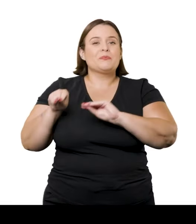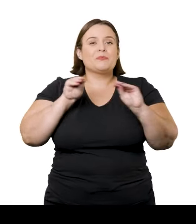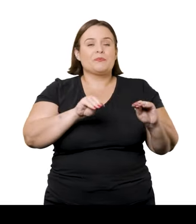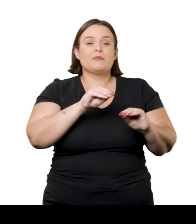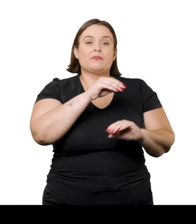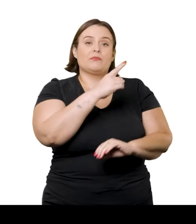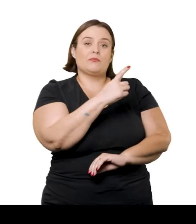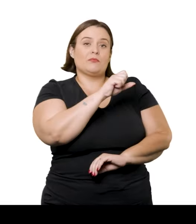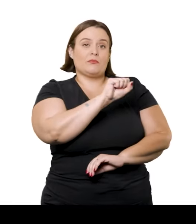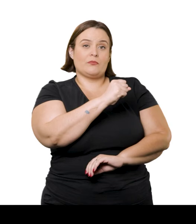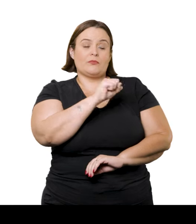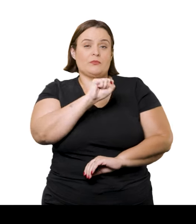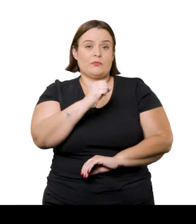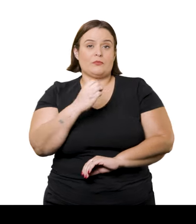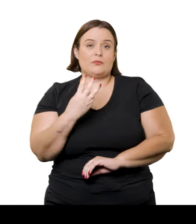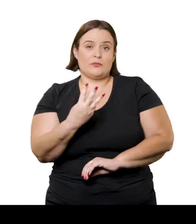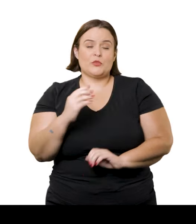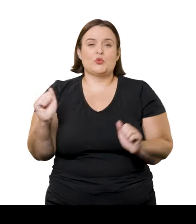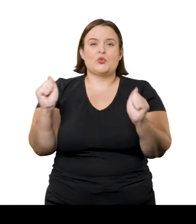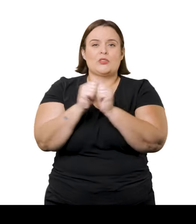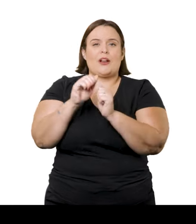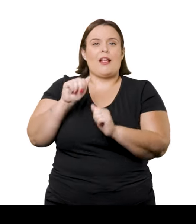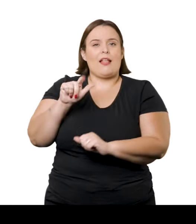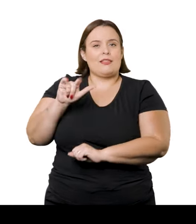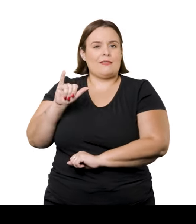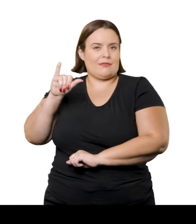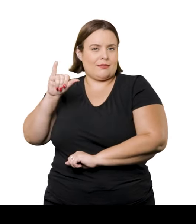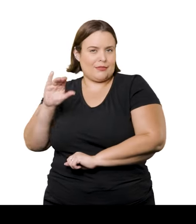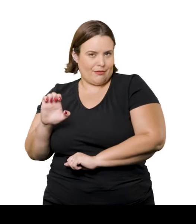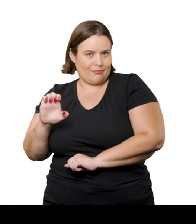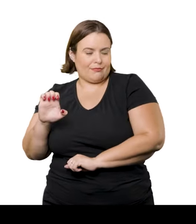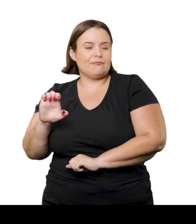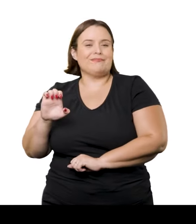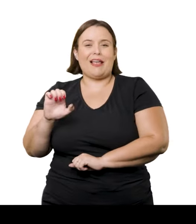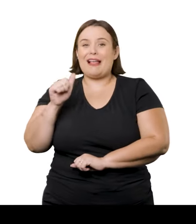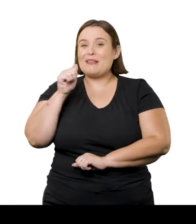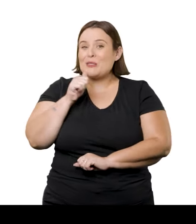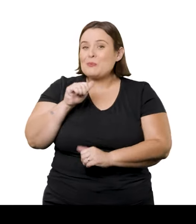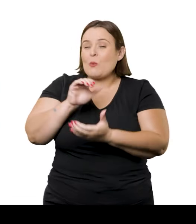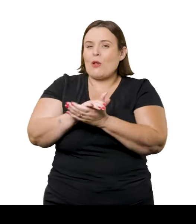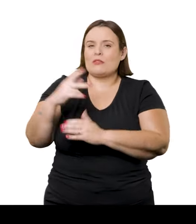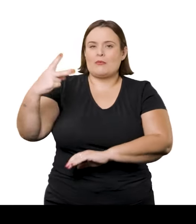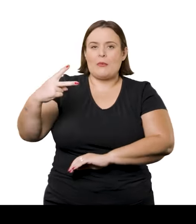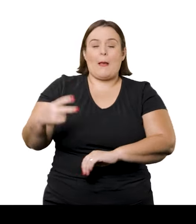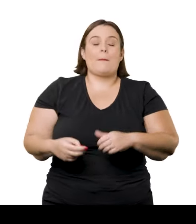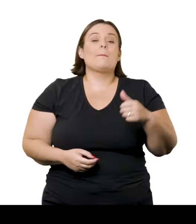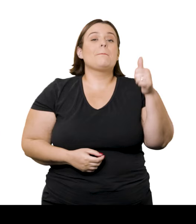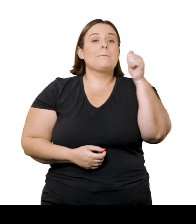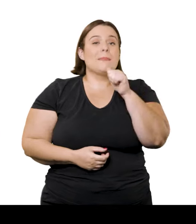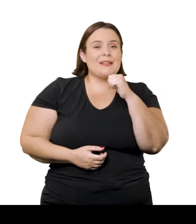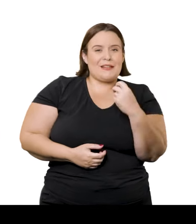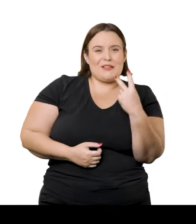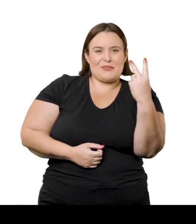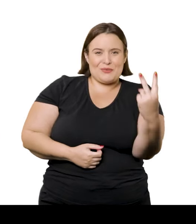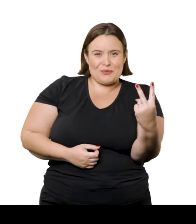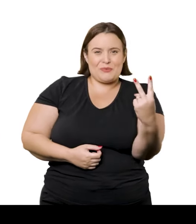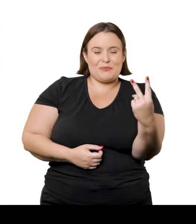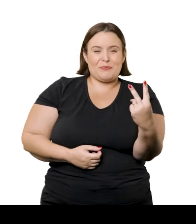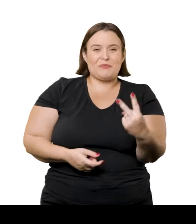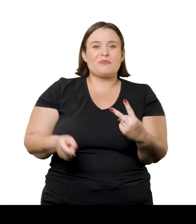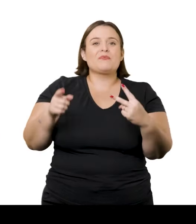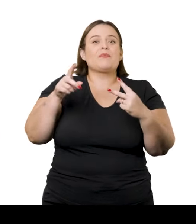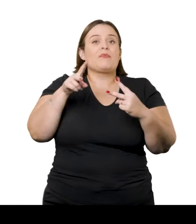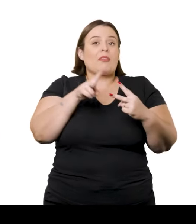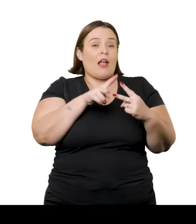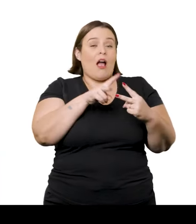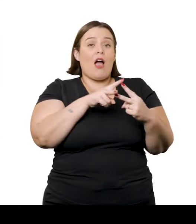se mudado para lá em 1883 com Alice Rochedet, sua segunda esposa, e as meninas que aparecem na pintura são Suzane